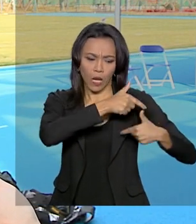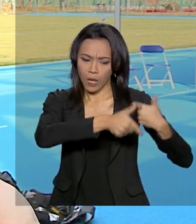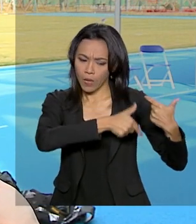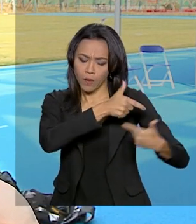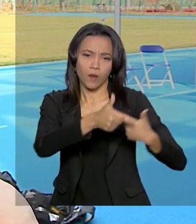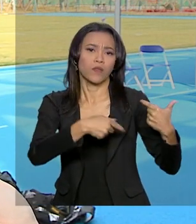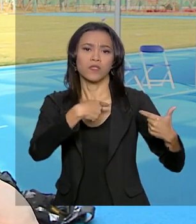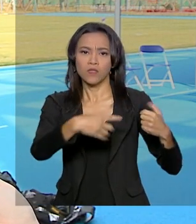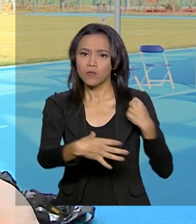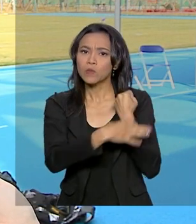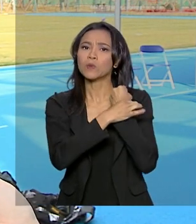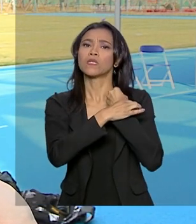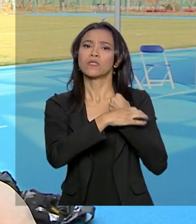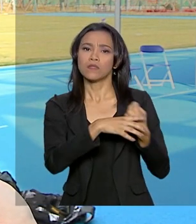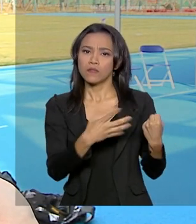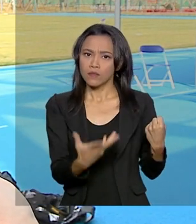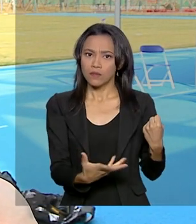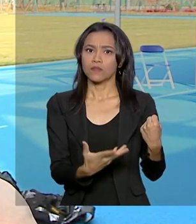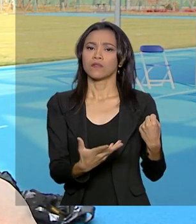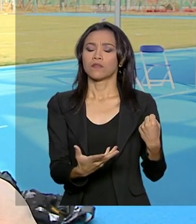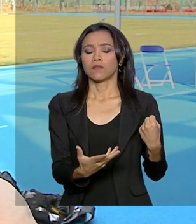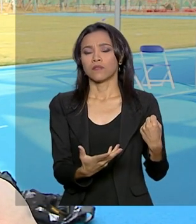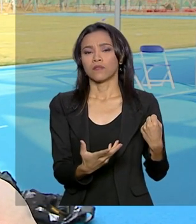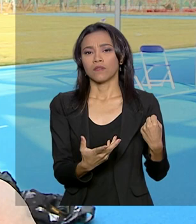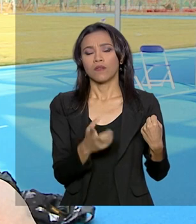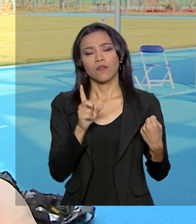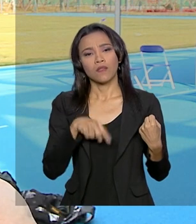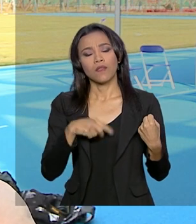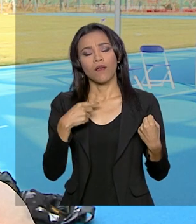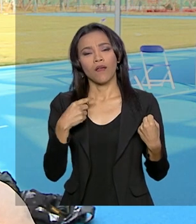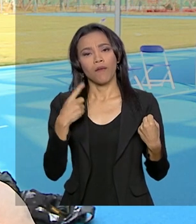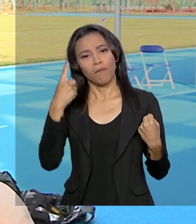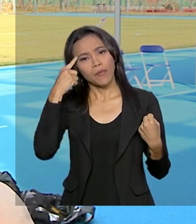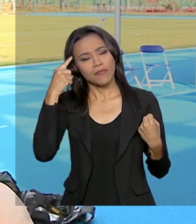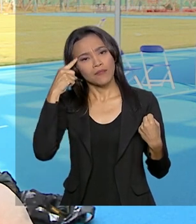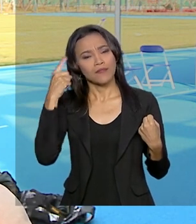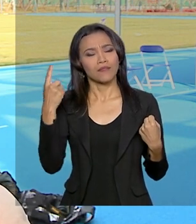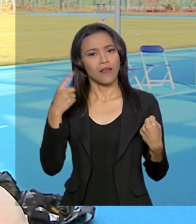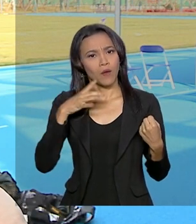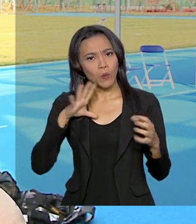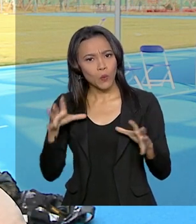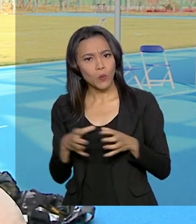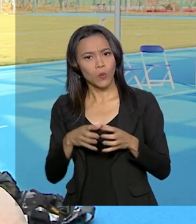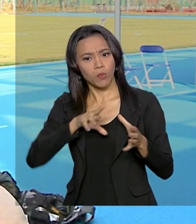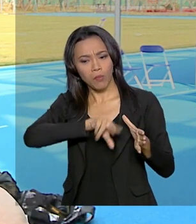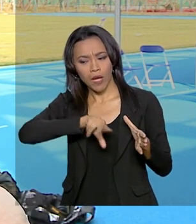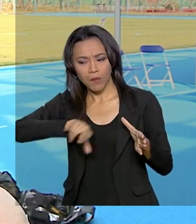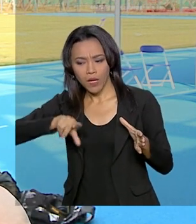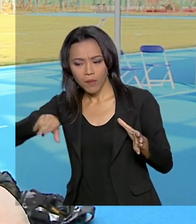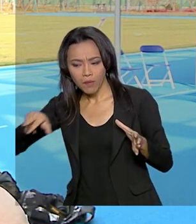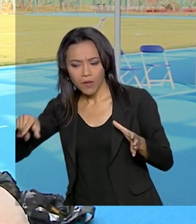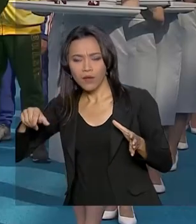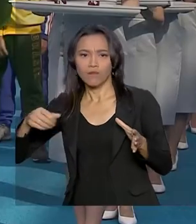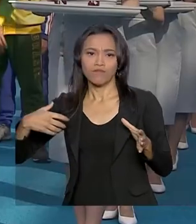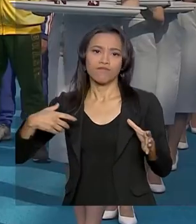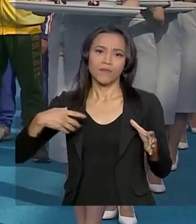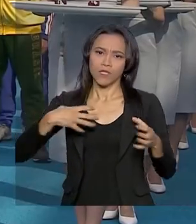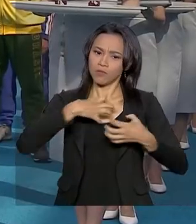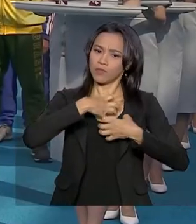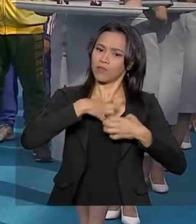garantia, é uma segurança da gente. poder pensar numa equipe multidisciplinar, pensar num bem-estar.